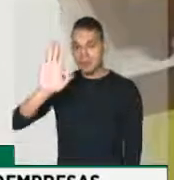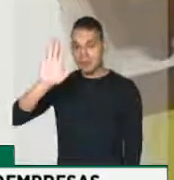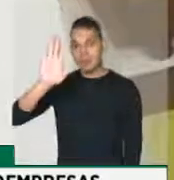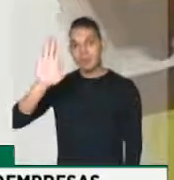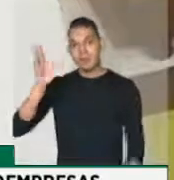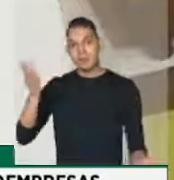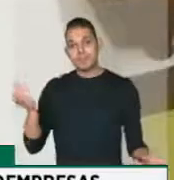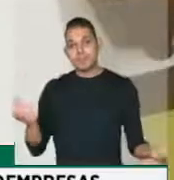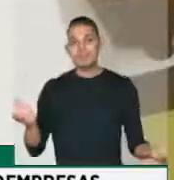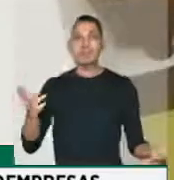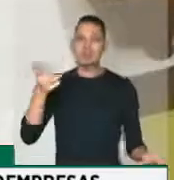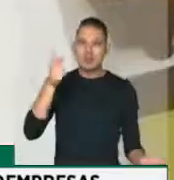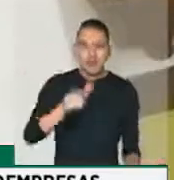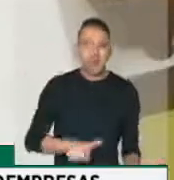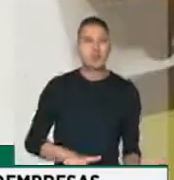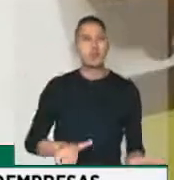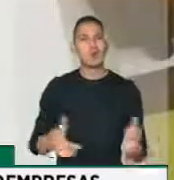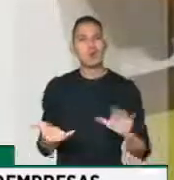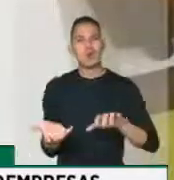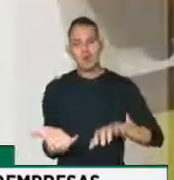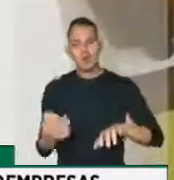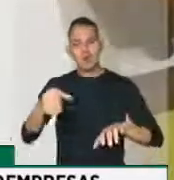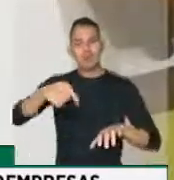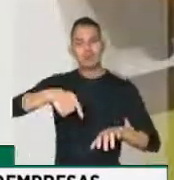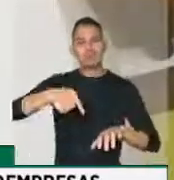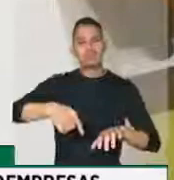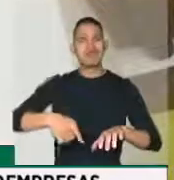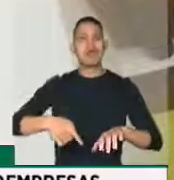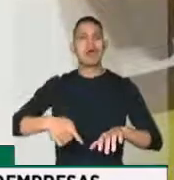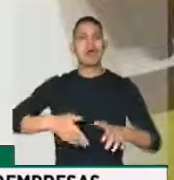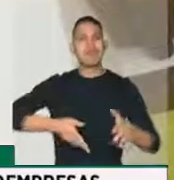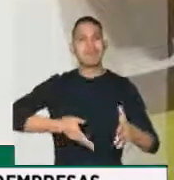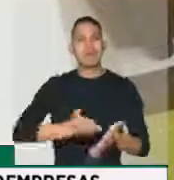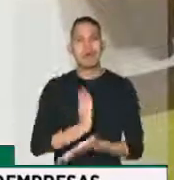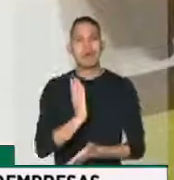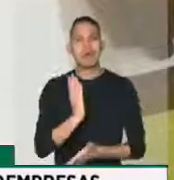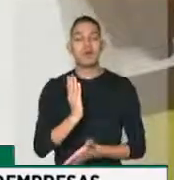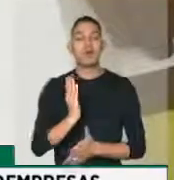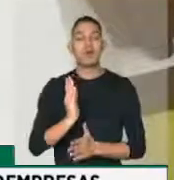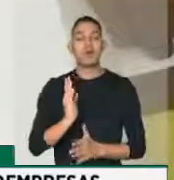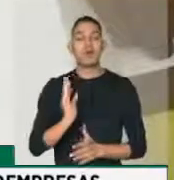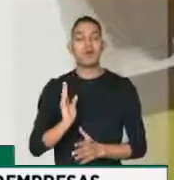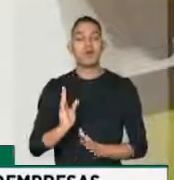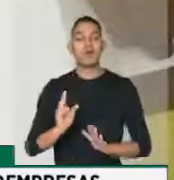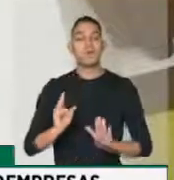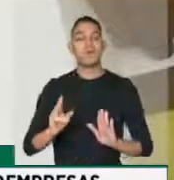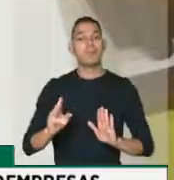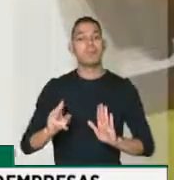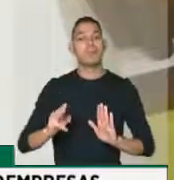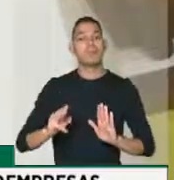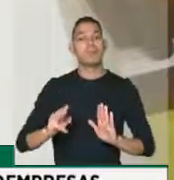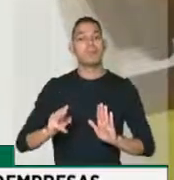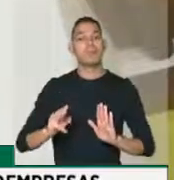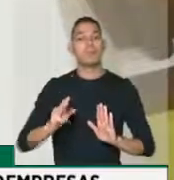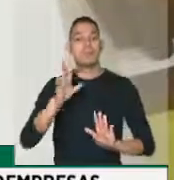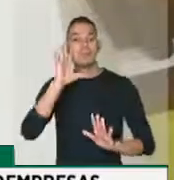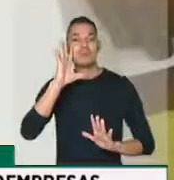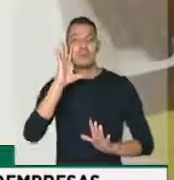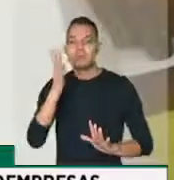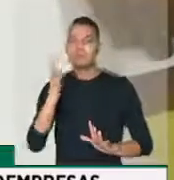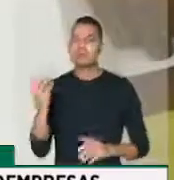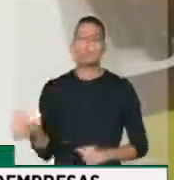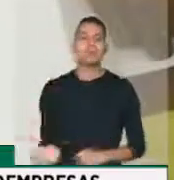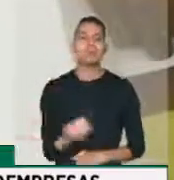mais uma vez o Congresso Nacional aprova uma medida da maior importância, porque